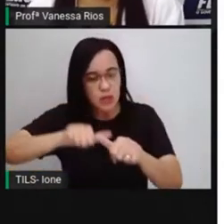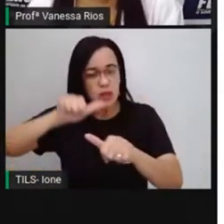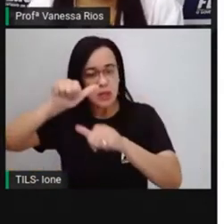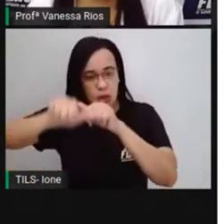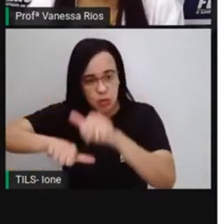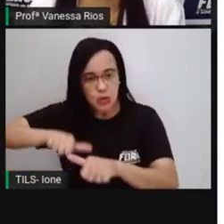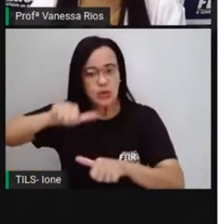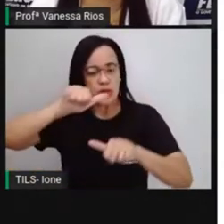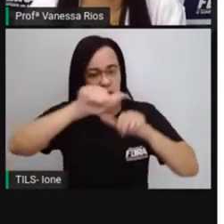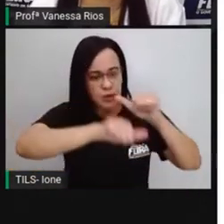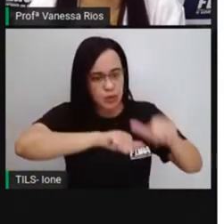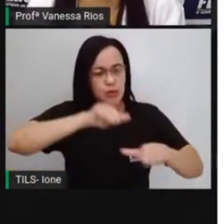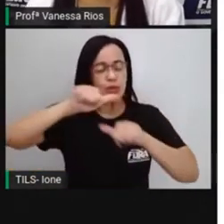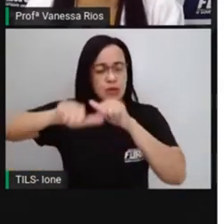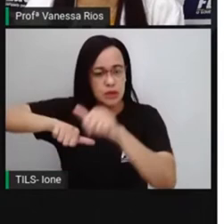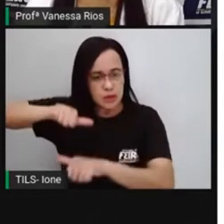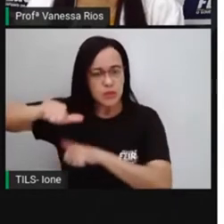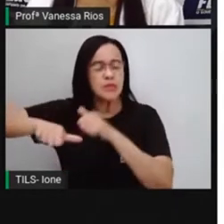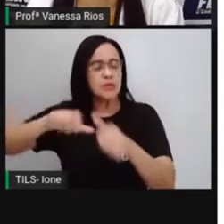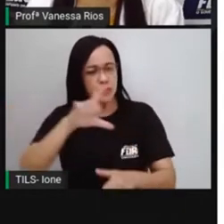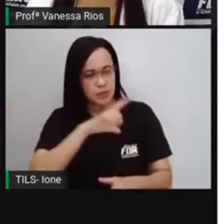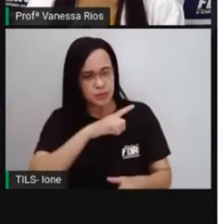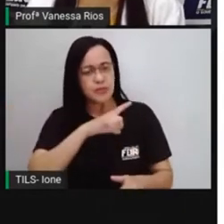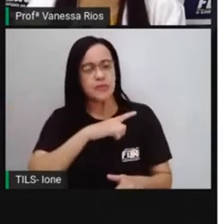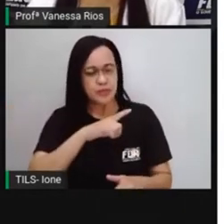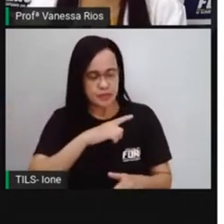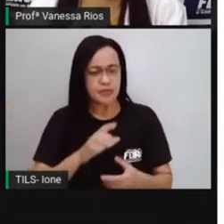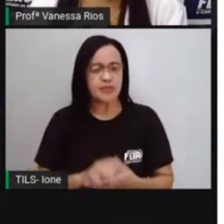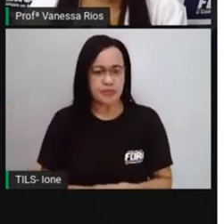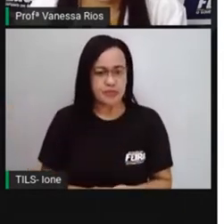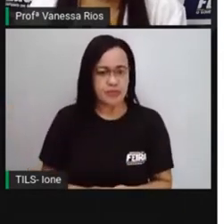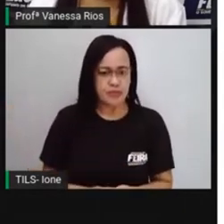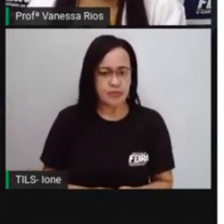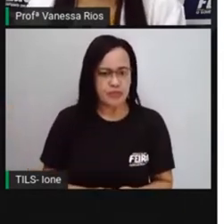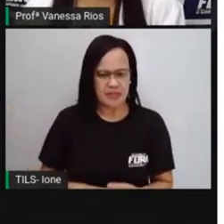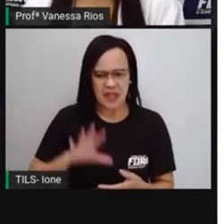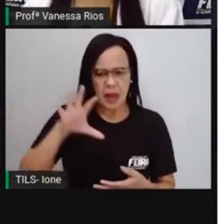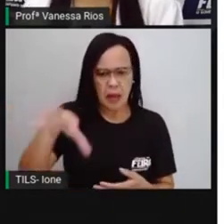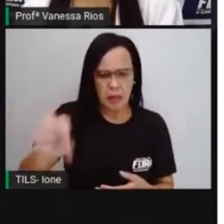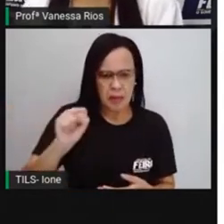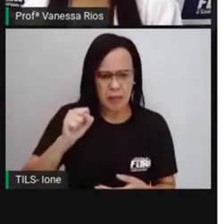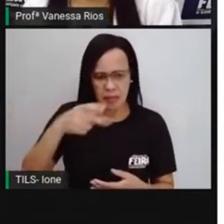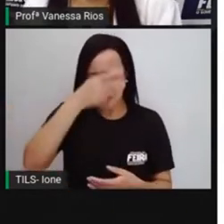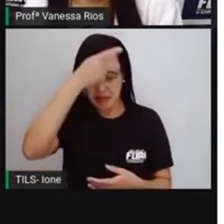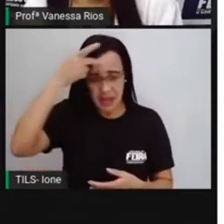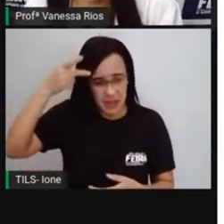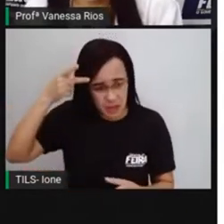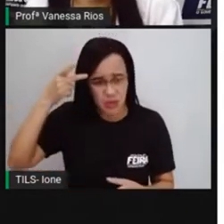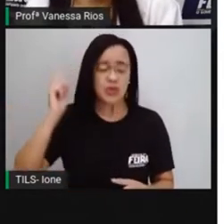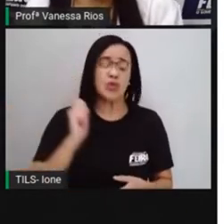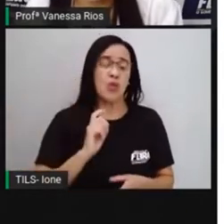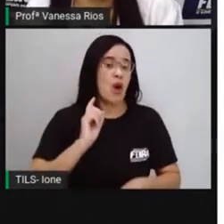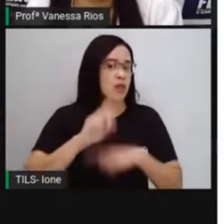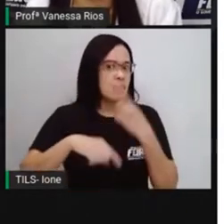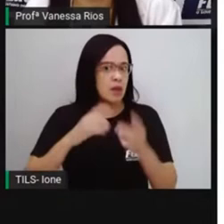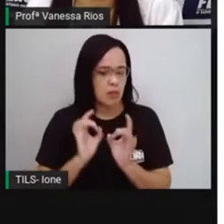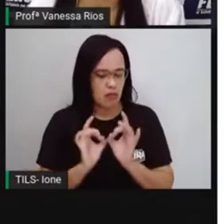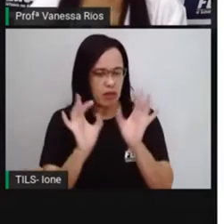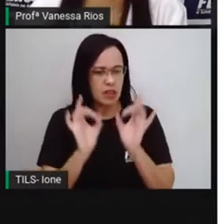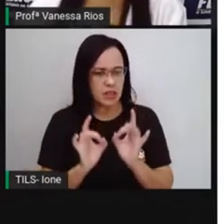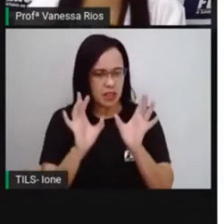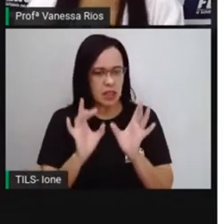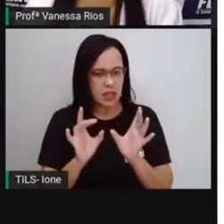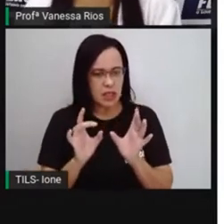tráfico, né? Não existia aí você capturar pessoas propositalmente para vender como escravos.